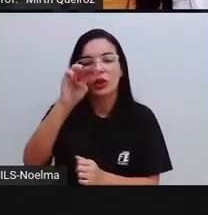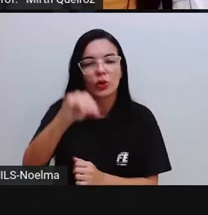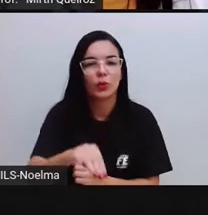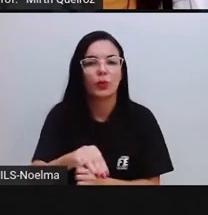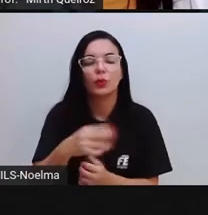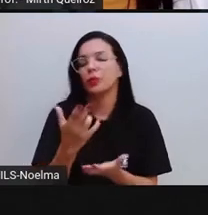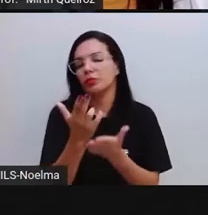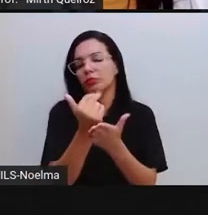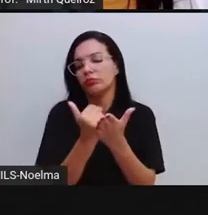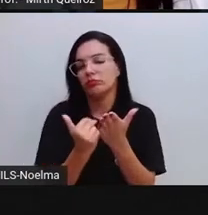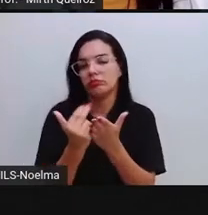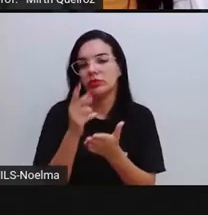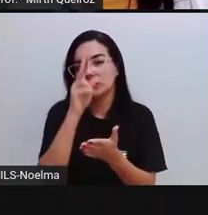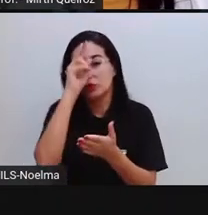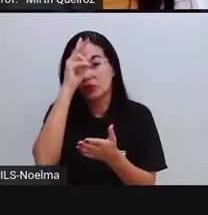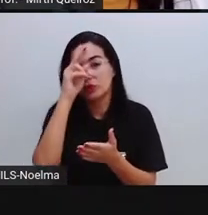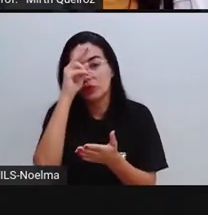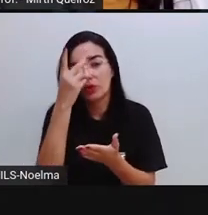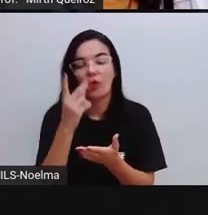jornal,